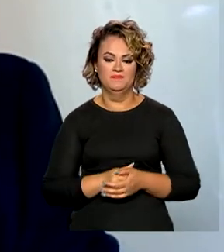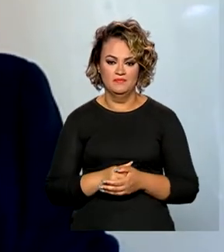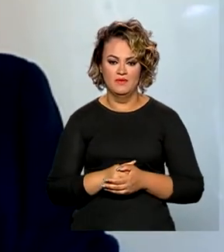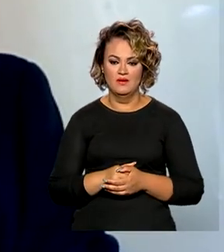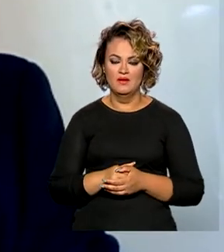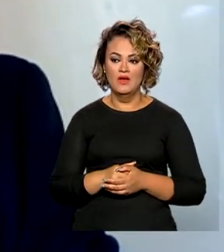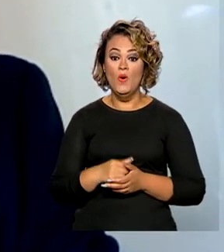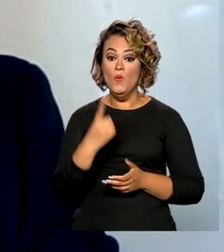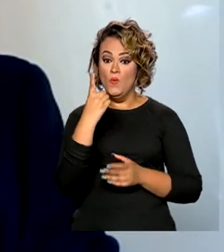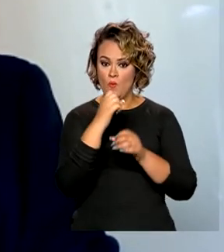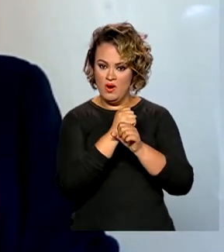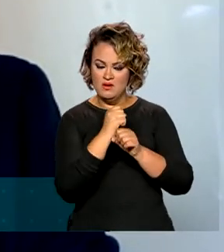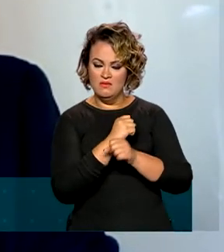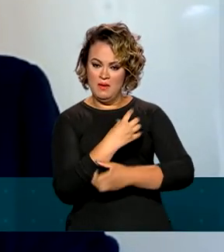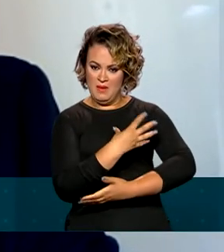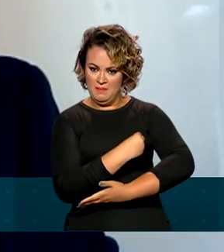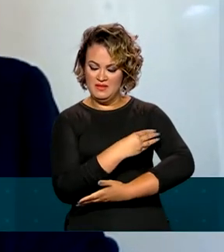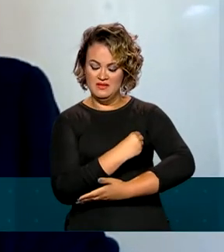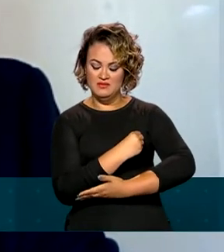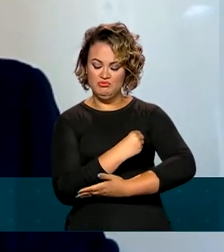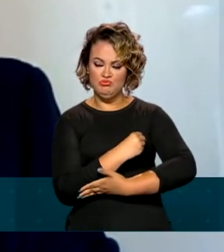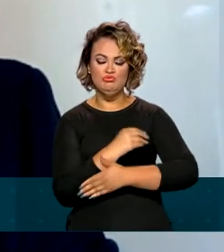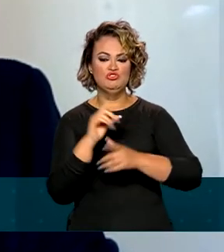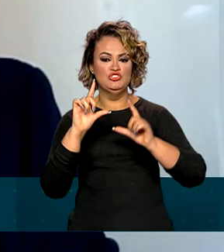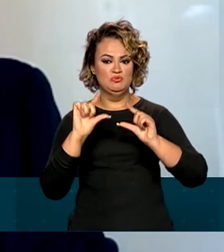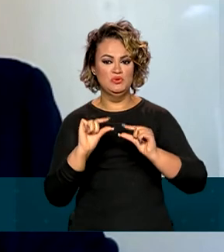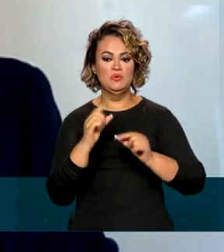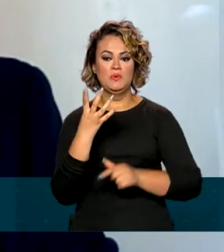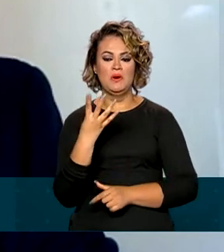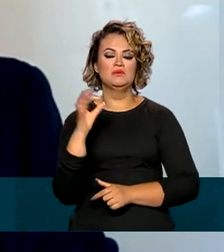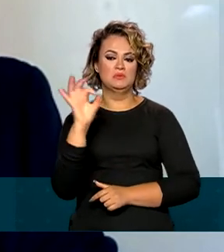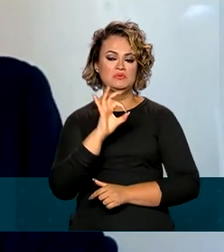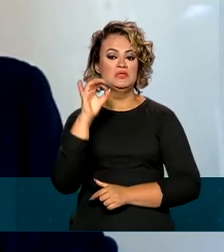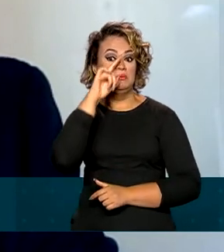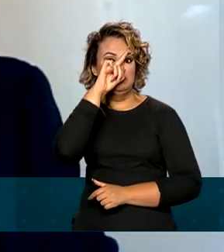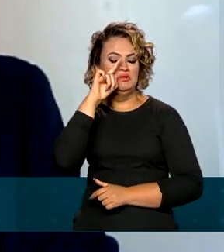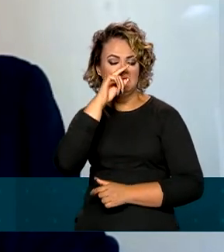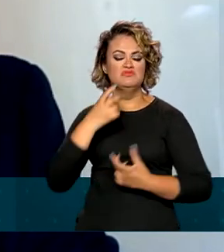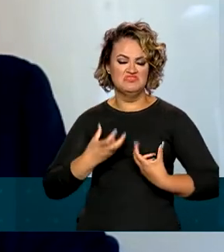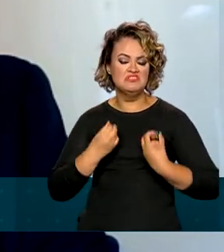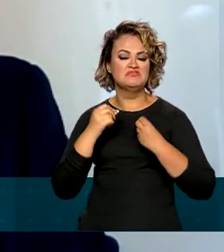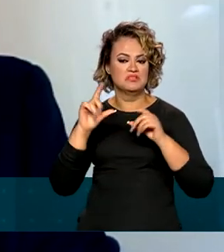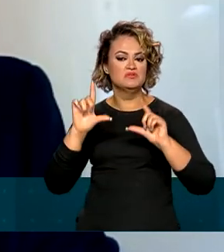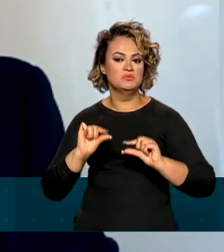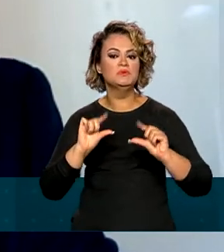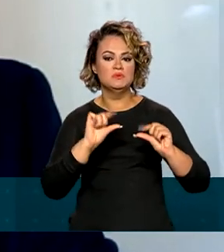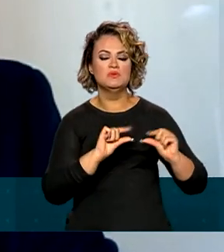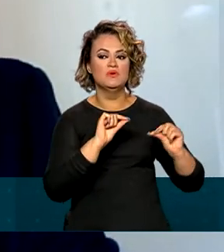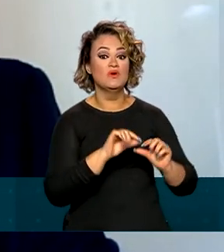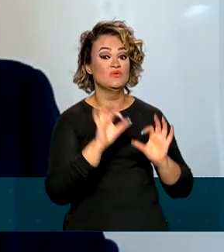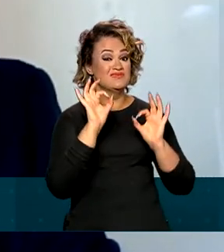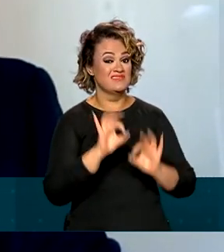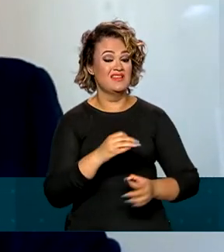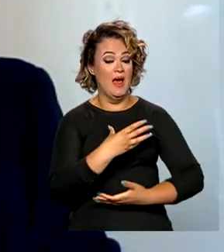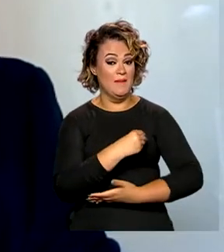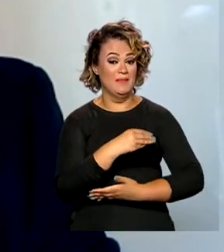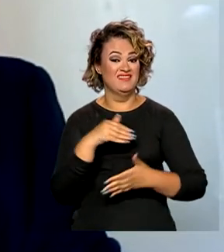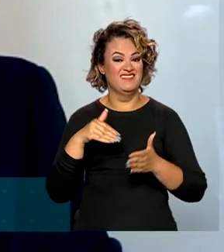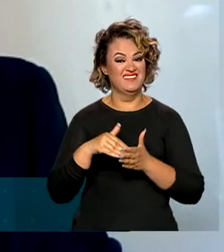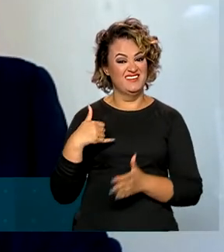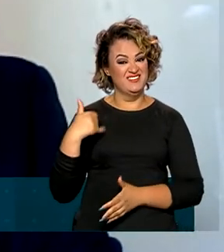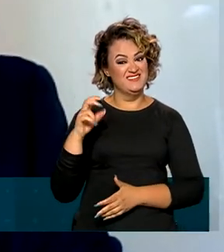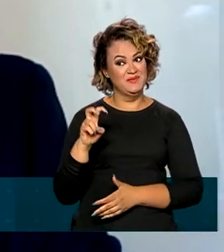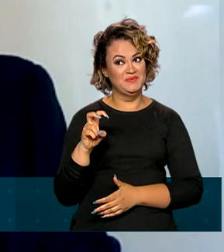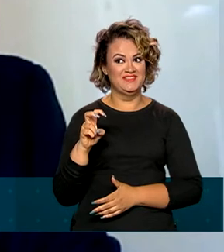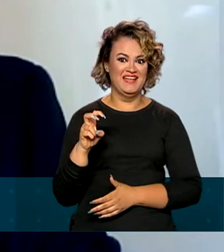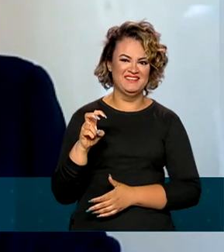ano de amamentação, gente estima uma redução em torno de 4% do risco de câncer de mama. Dizem que o ideal é você amamentar até 5 anos.